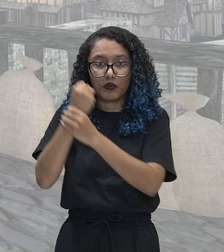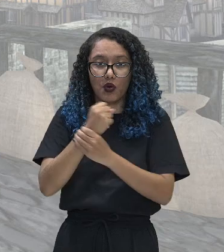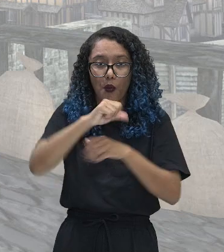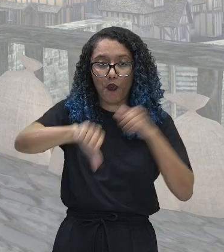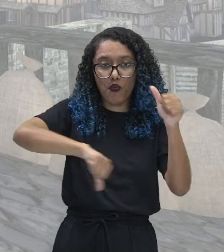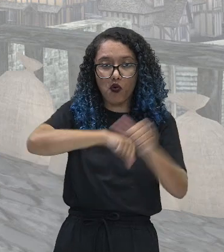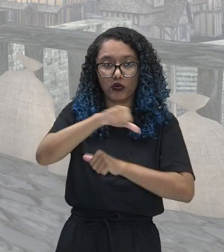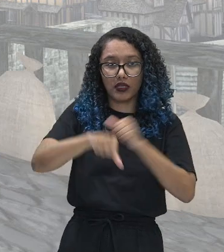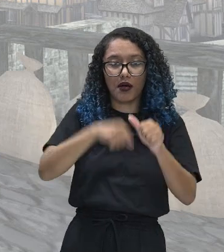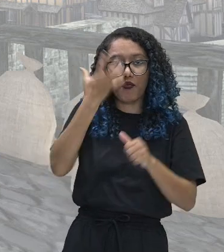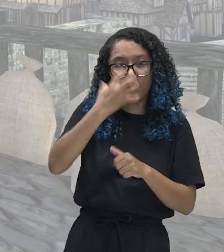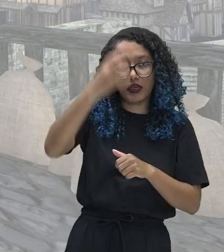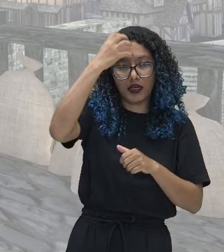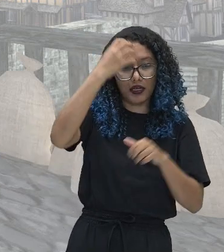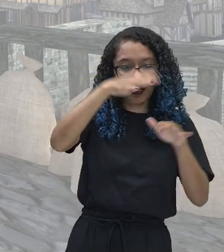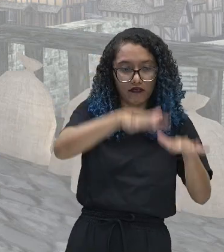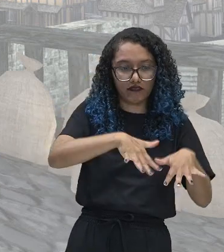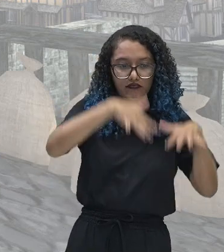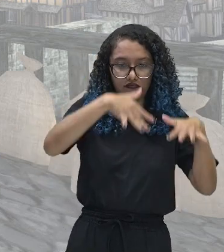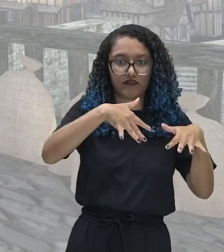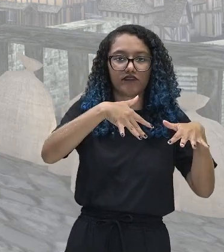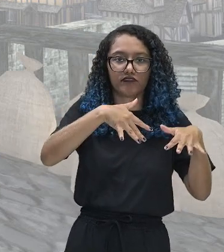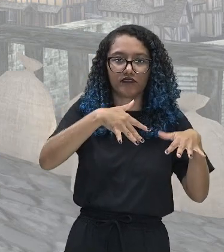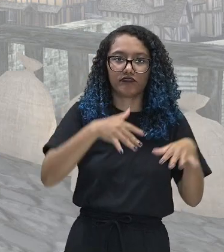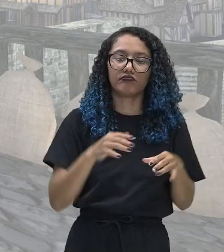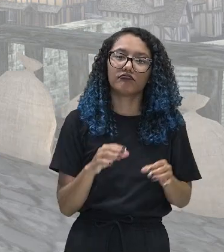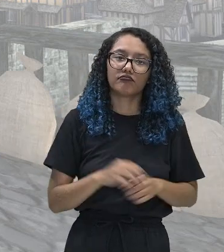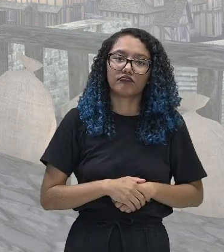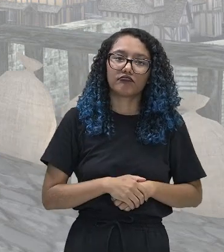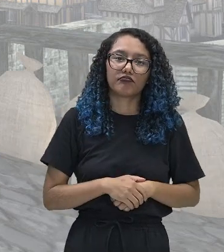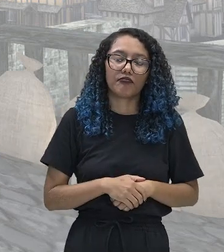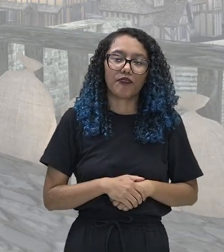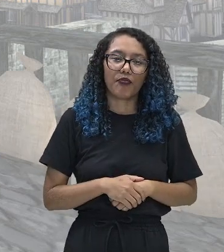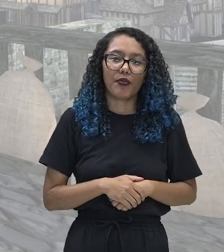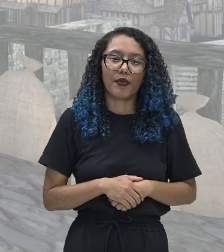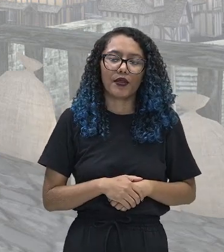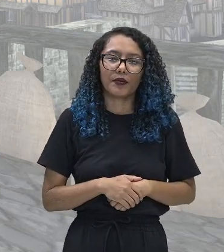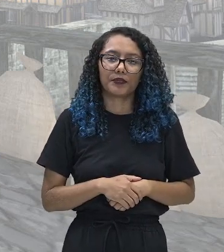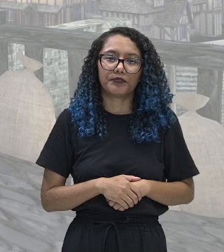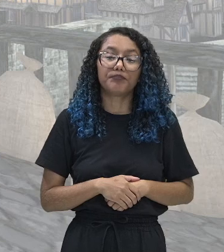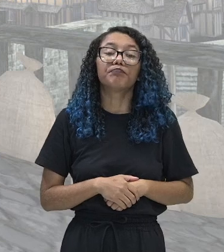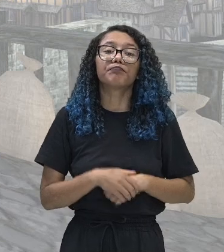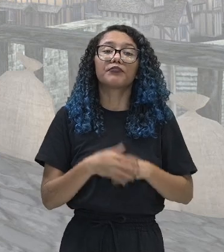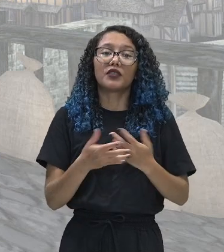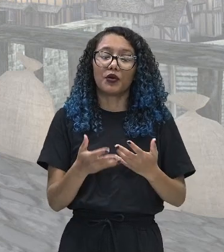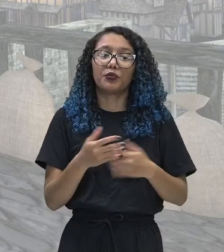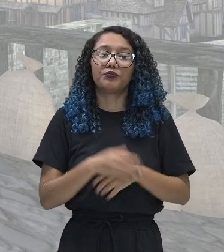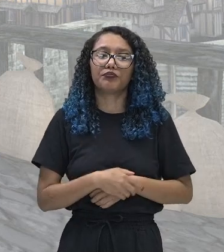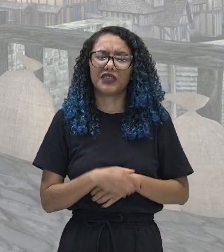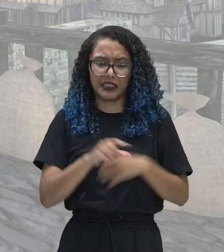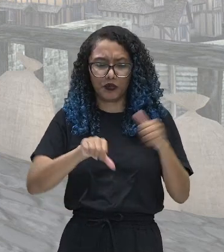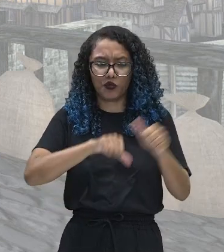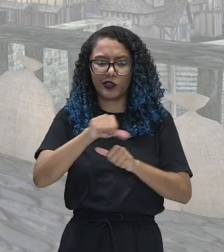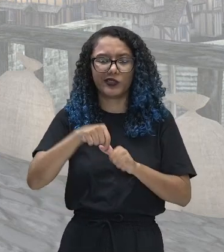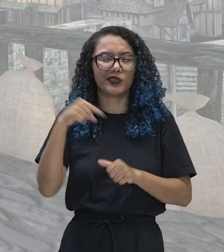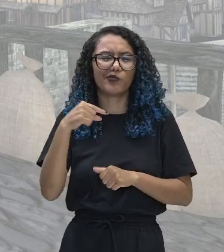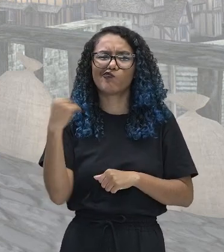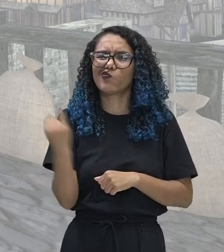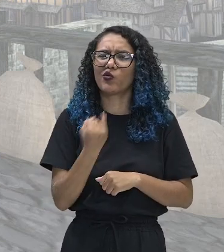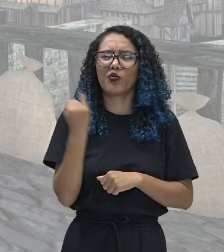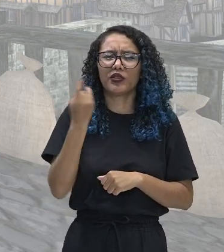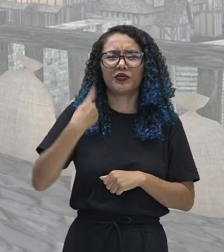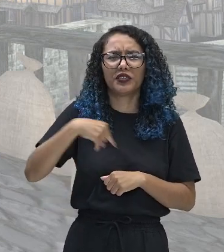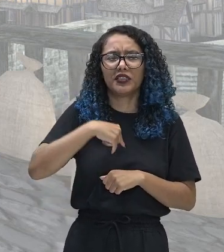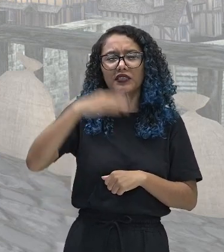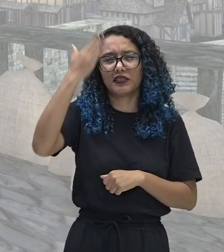galera, é interessante falar que essas mudanças no panorama político da Inglaterra foram fundamentais, galera, para a gente entender